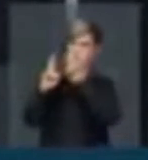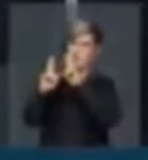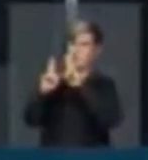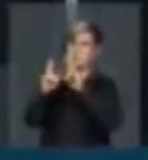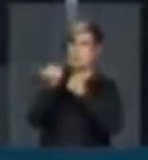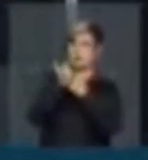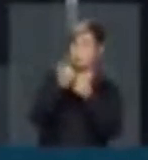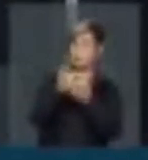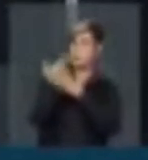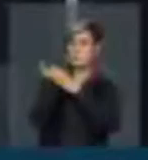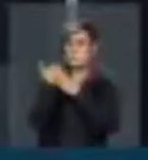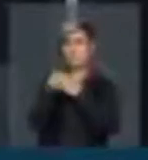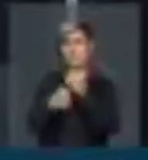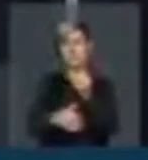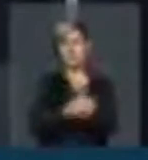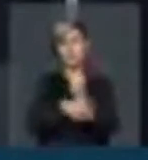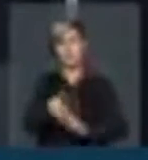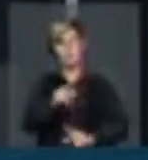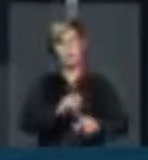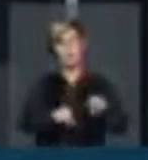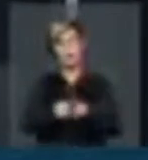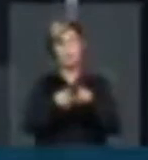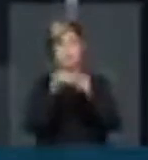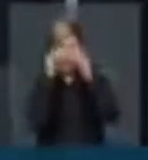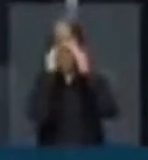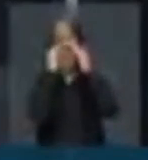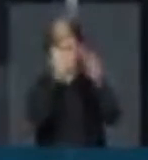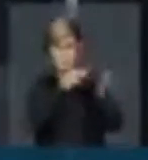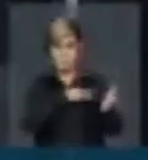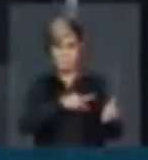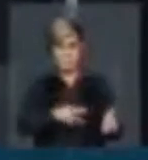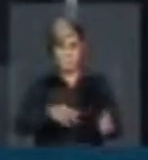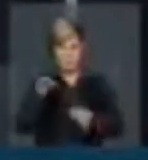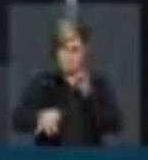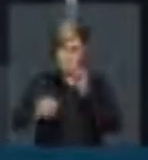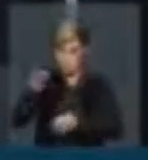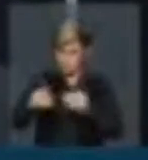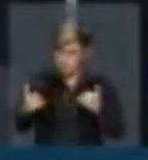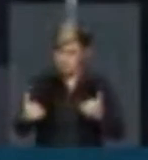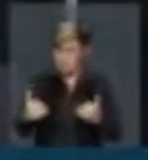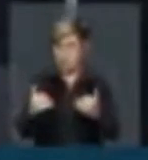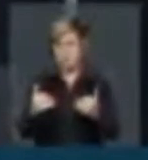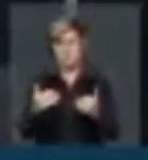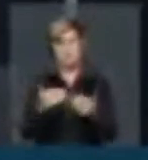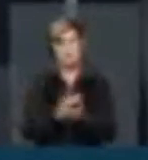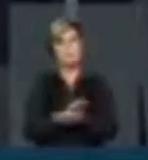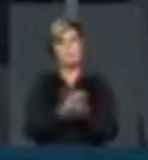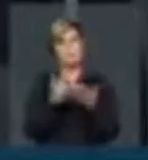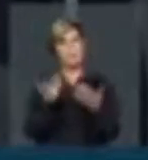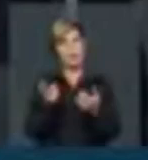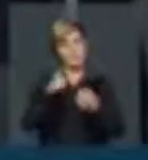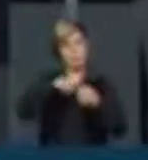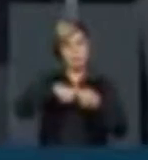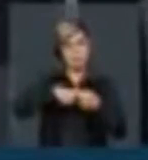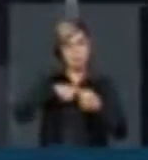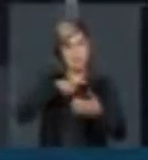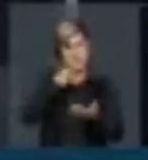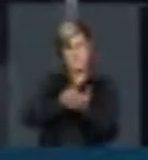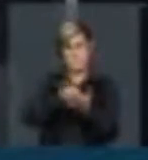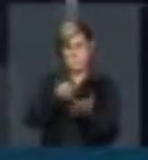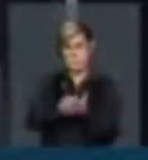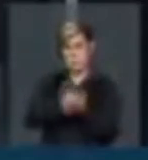pública em cada Estado e ao Ministério da Justiça, no caso da Polícia Federal. E essa dependência não gera, obrigatoriamente,